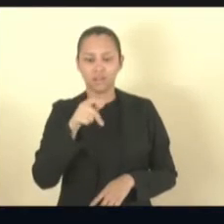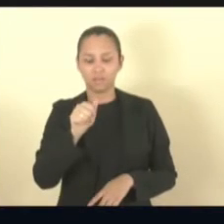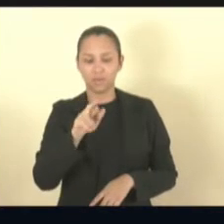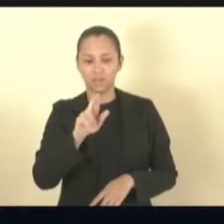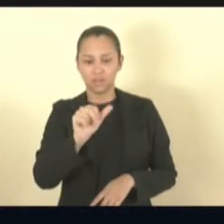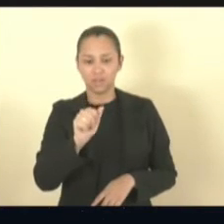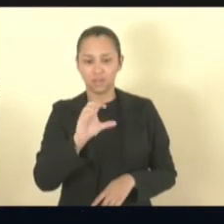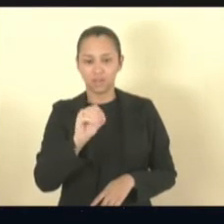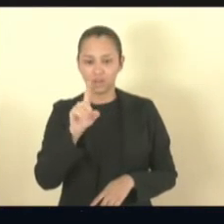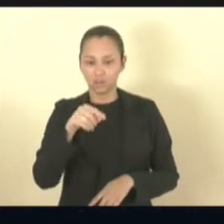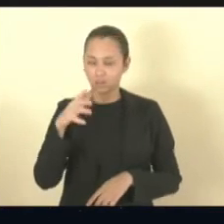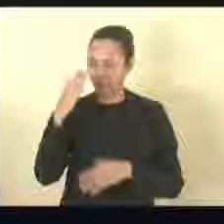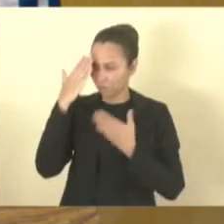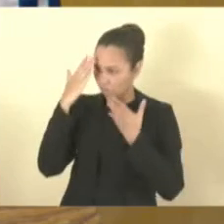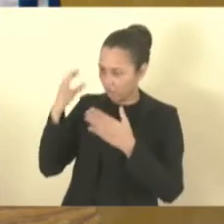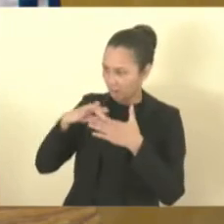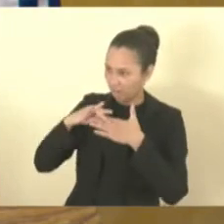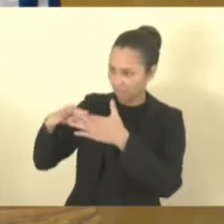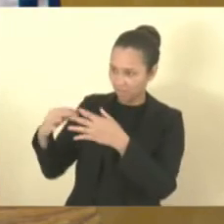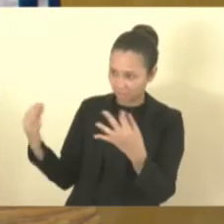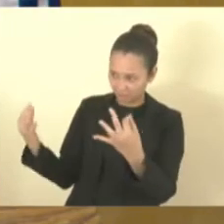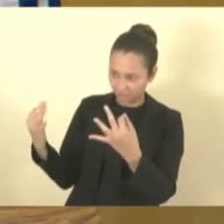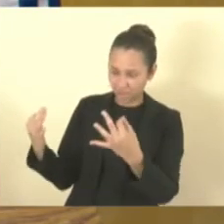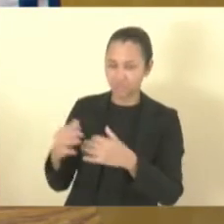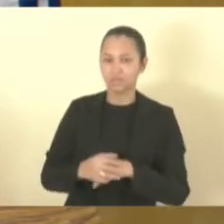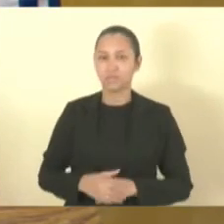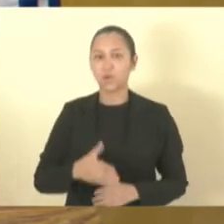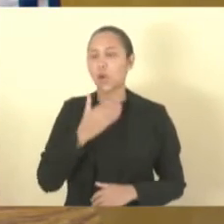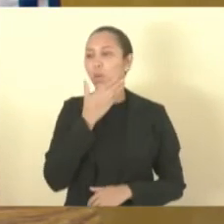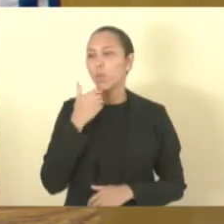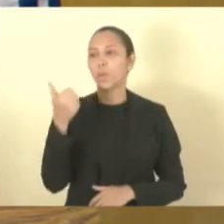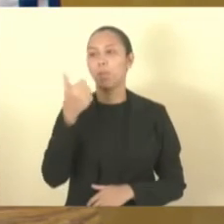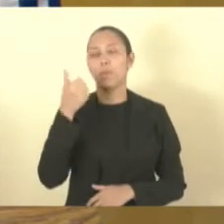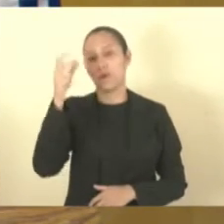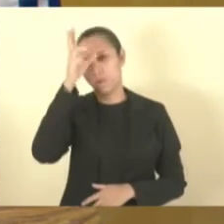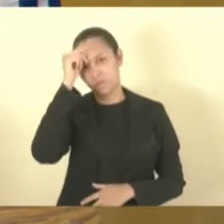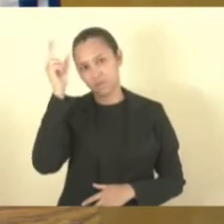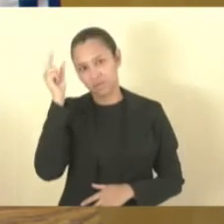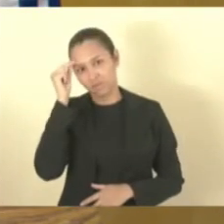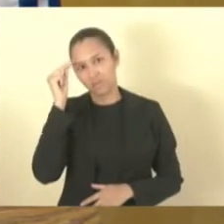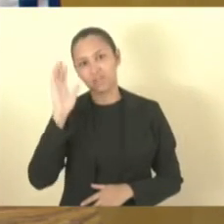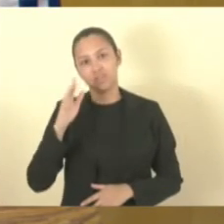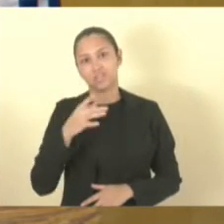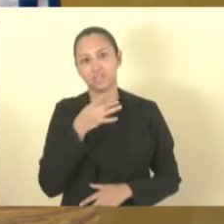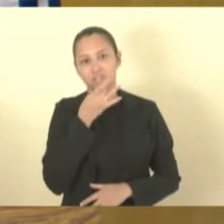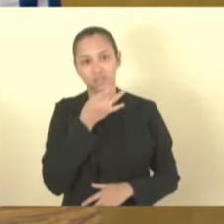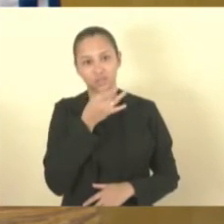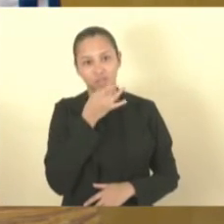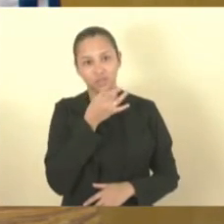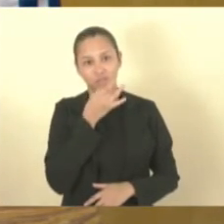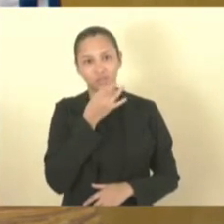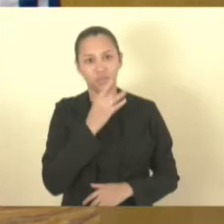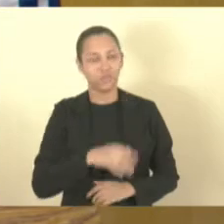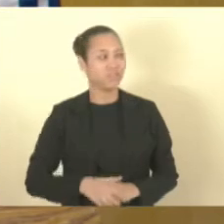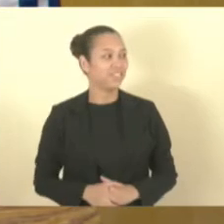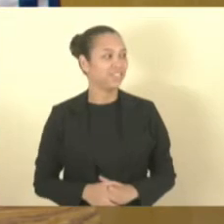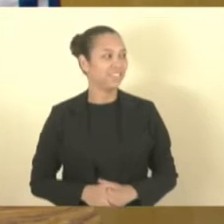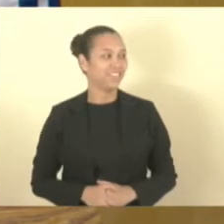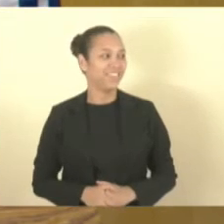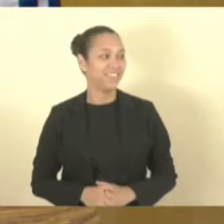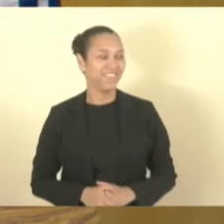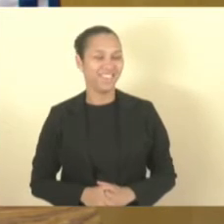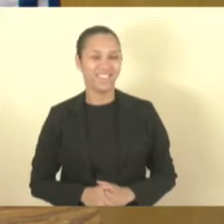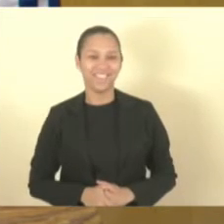Obrigado, grande líder. Melhor prefeito de Cachoeira de todos os tempos. Nós